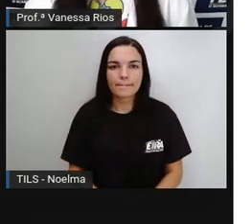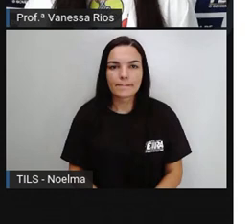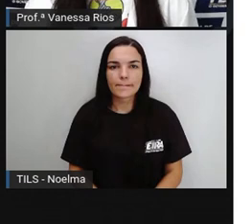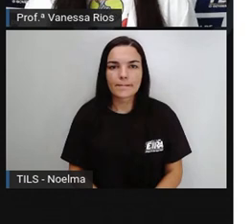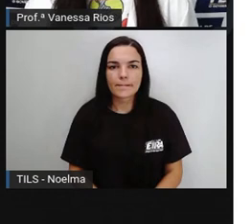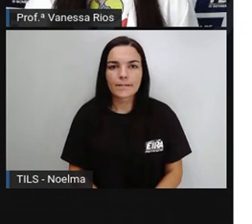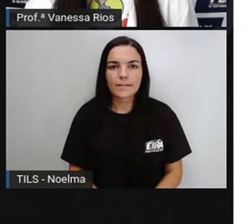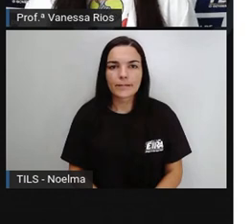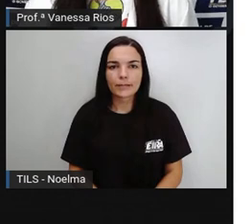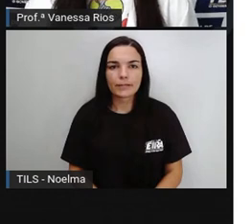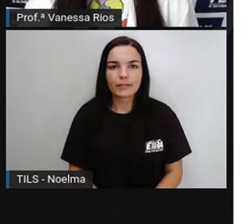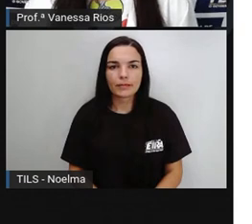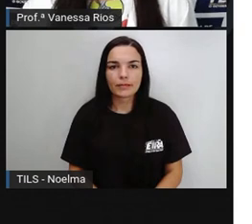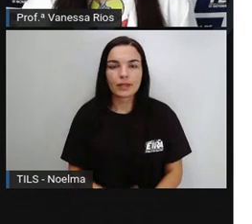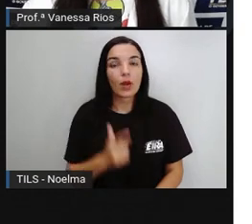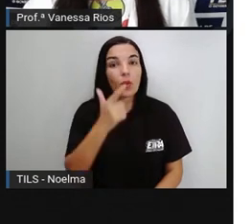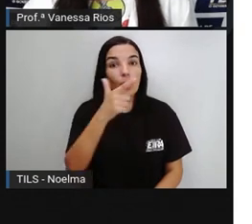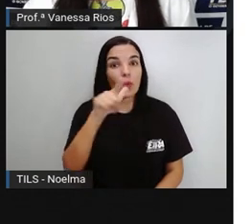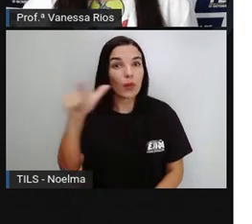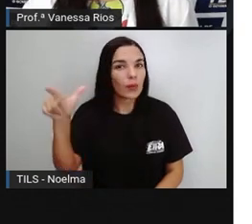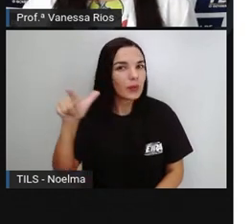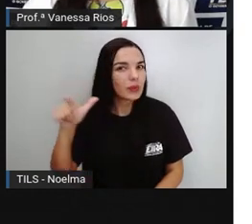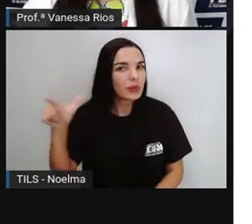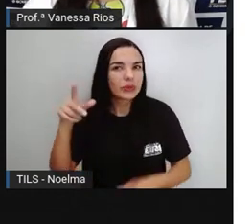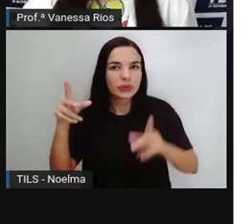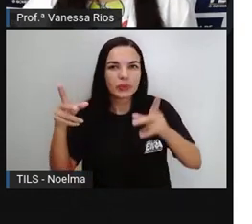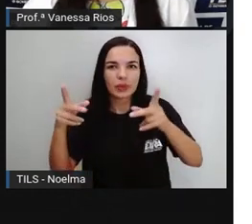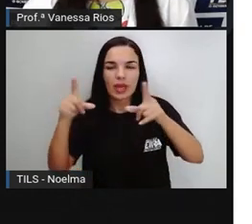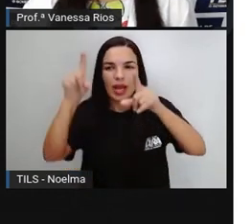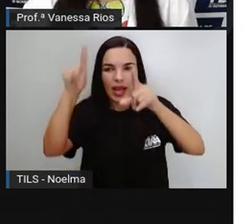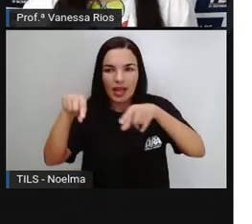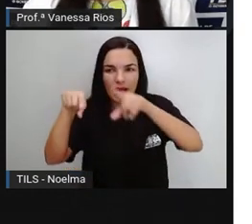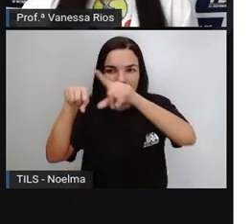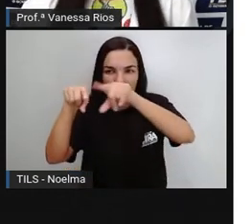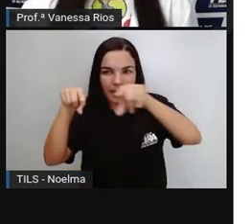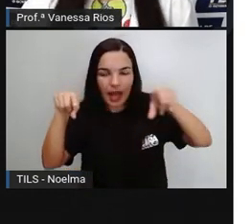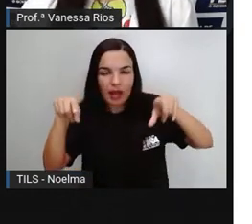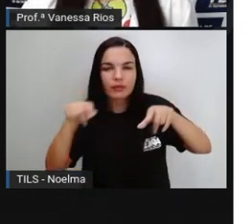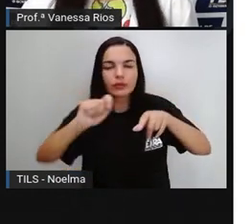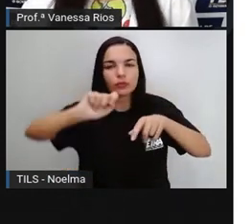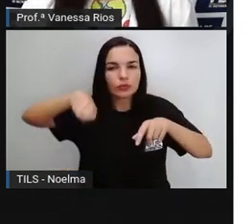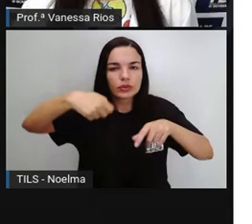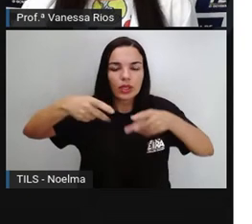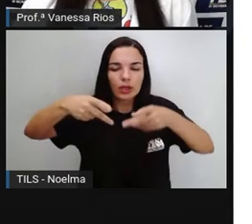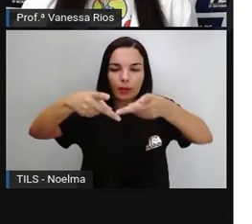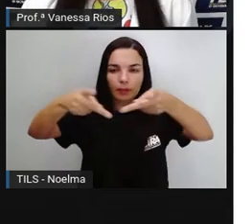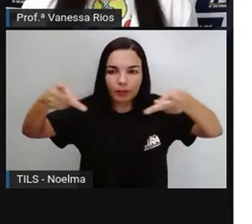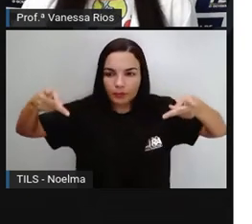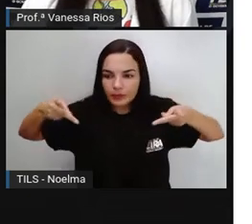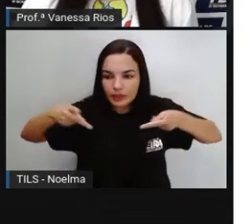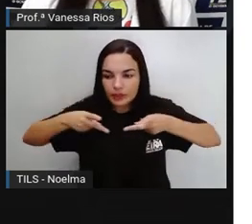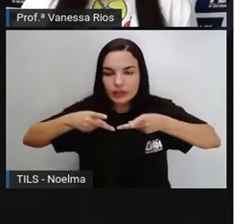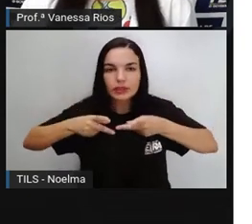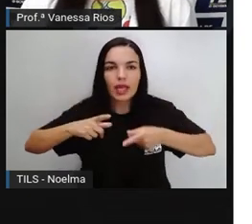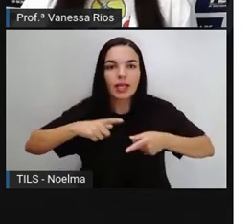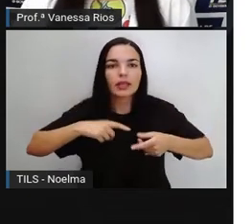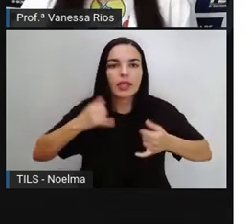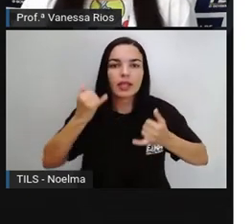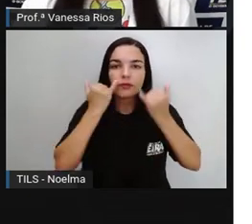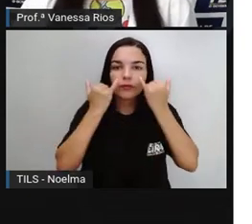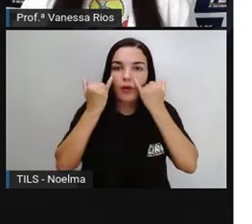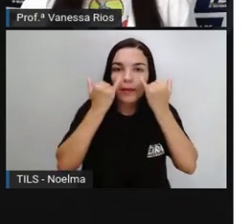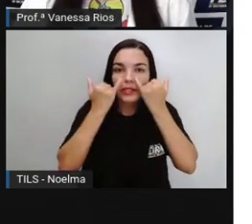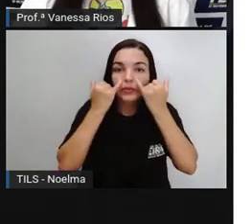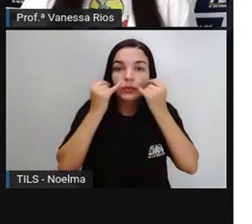gráfico agora. Também traçando o perfil epidemiológico, a gente vai obter informações através desse